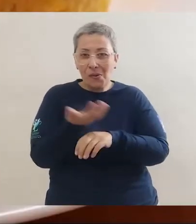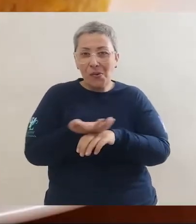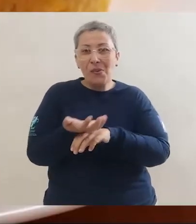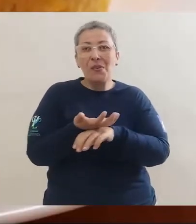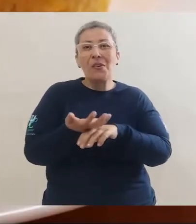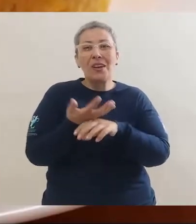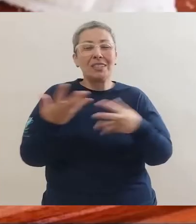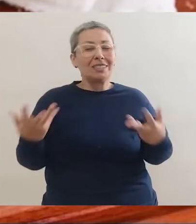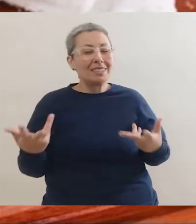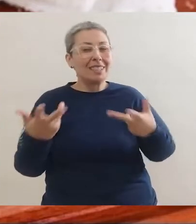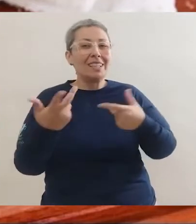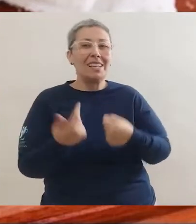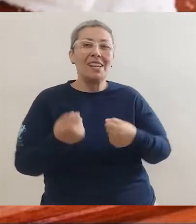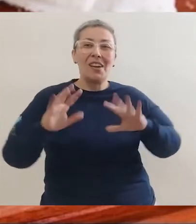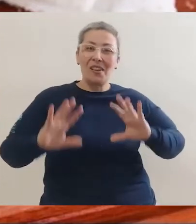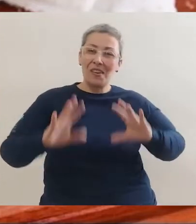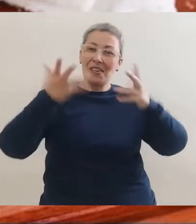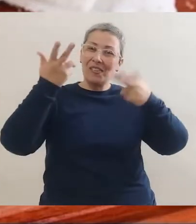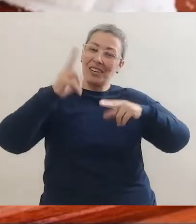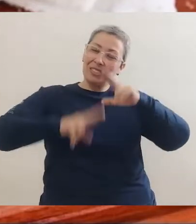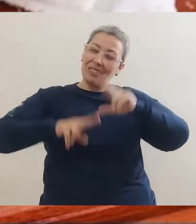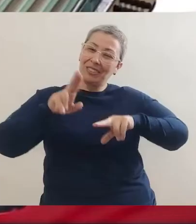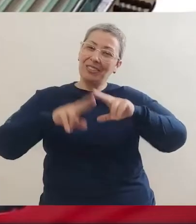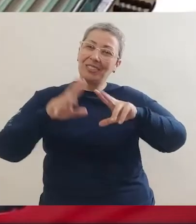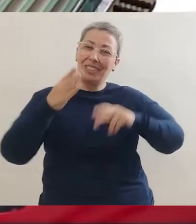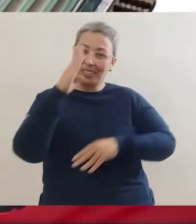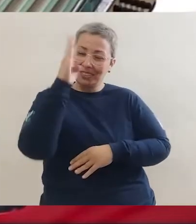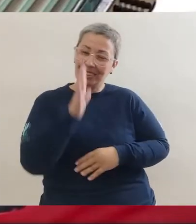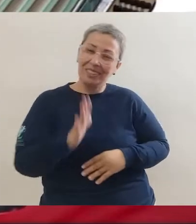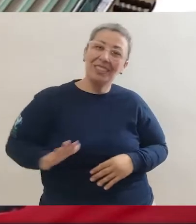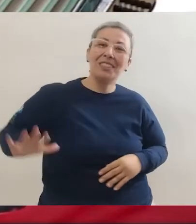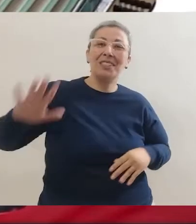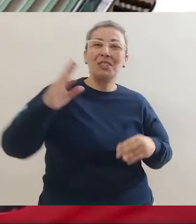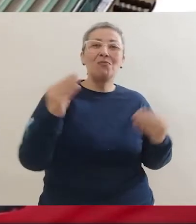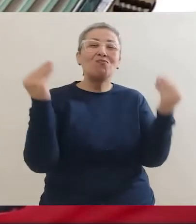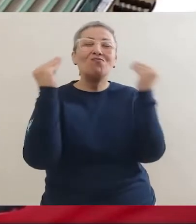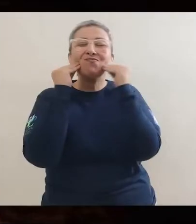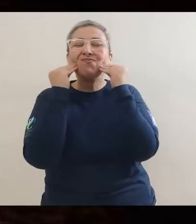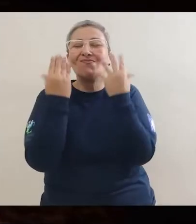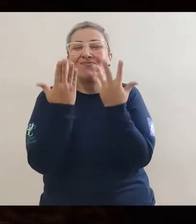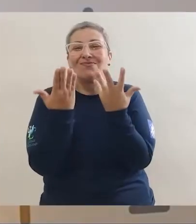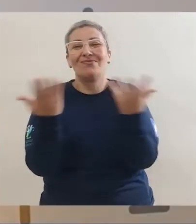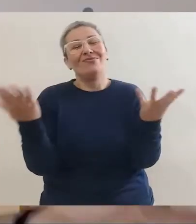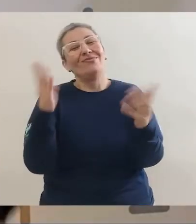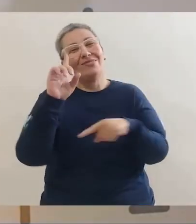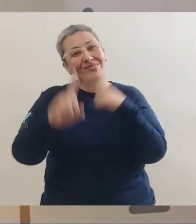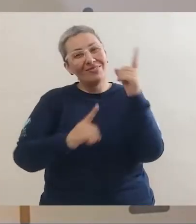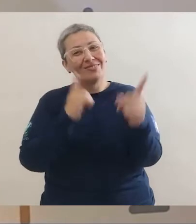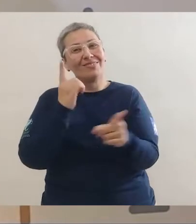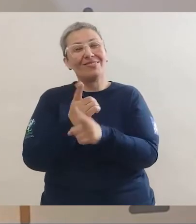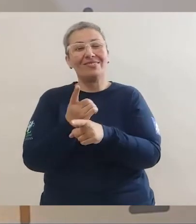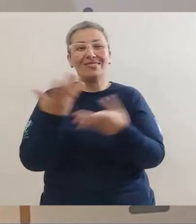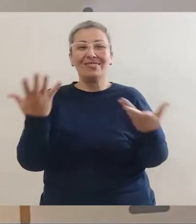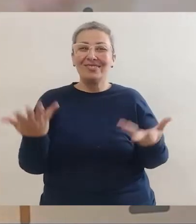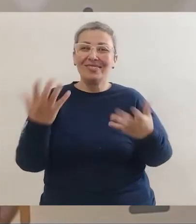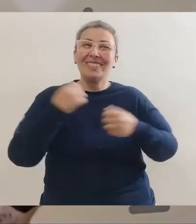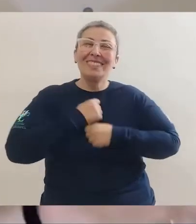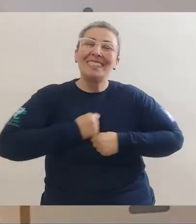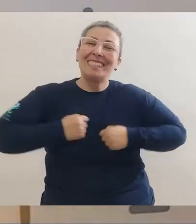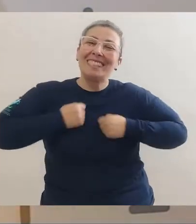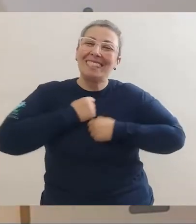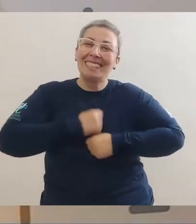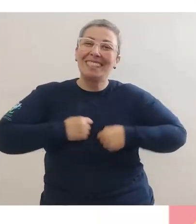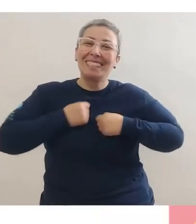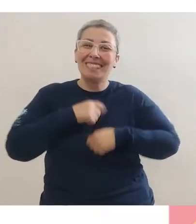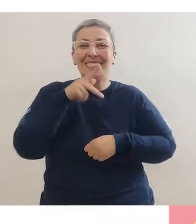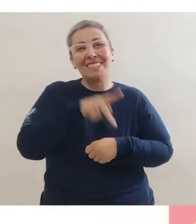da tapioca e das mais incríveis festas juninas desse Brasilzão. Um beijo e até